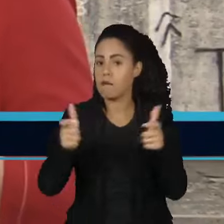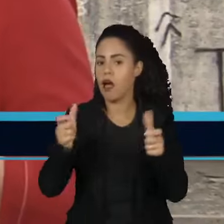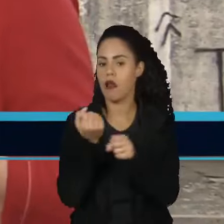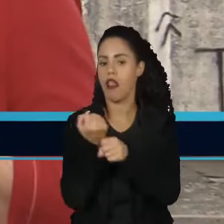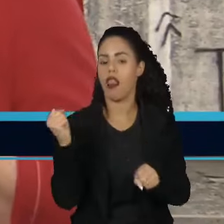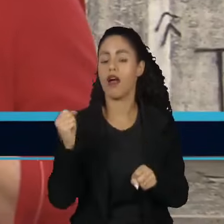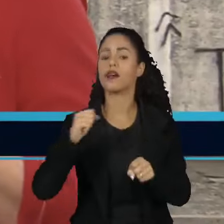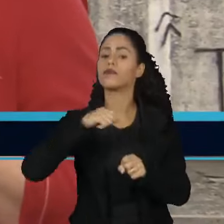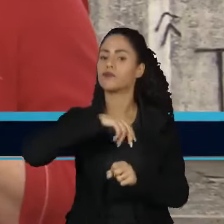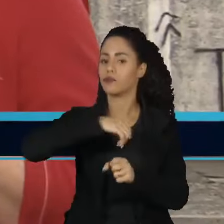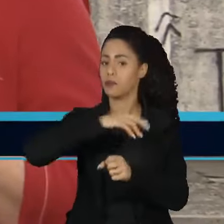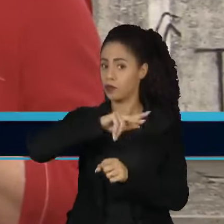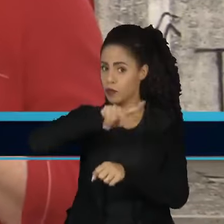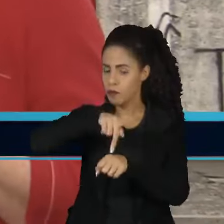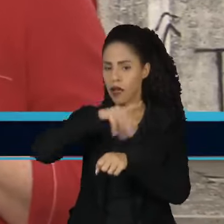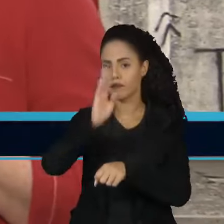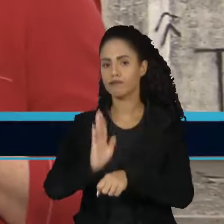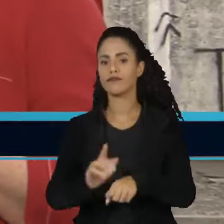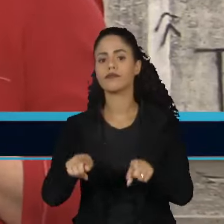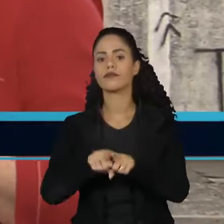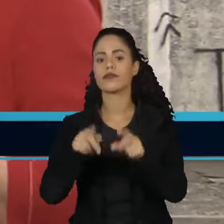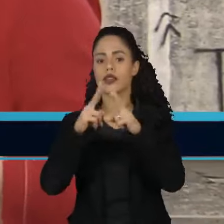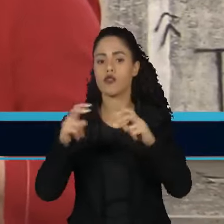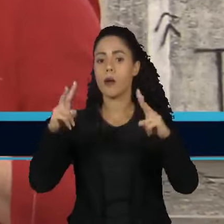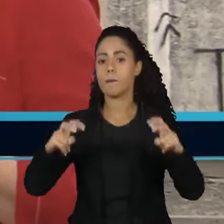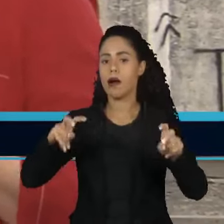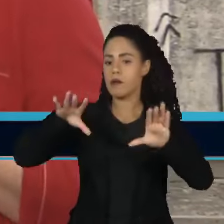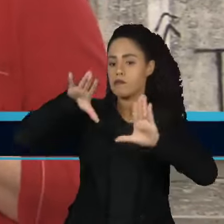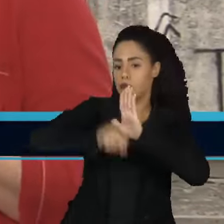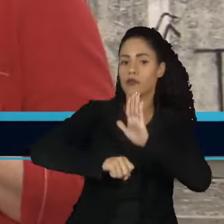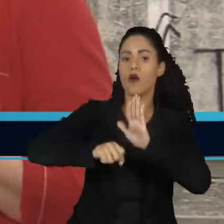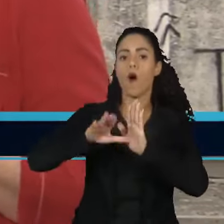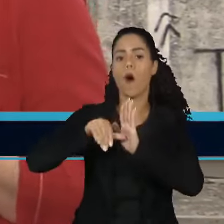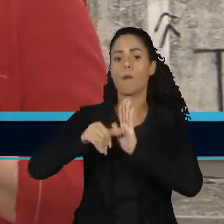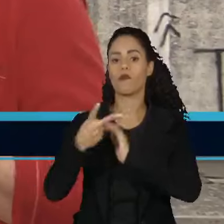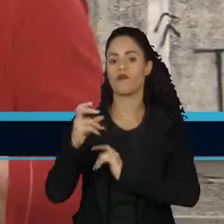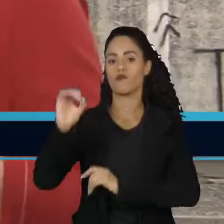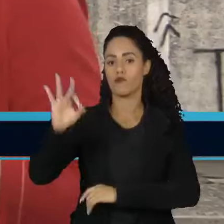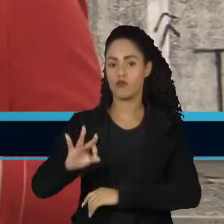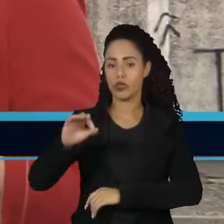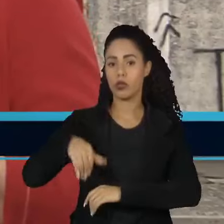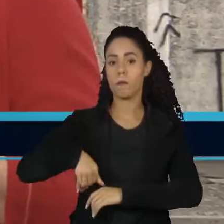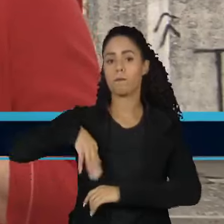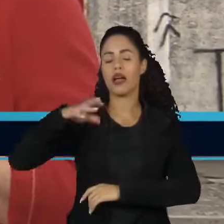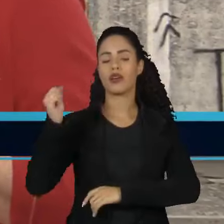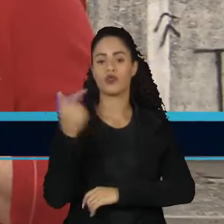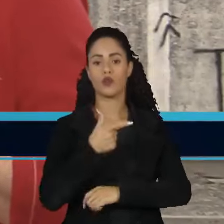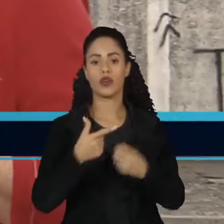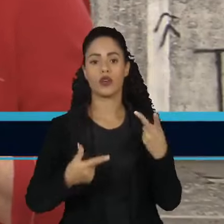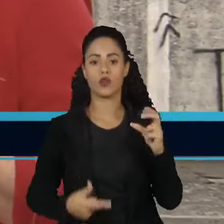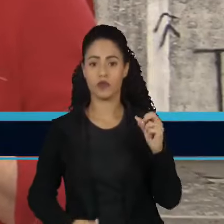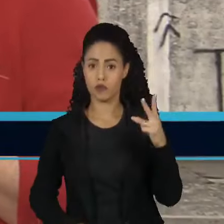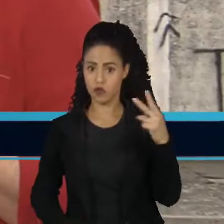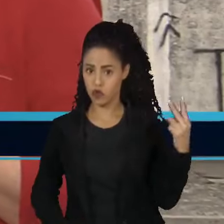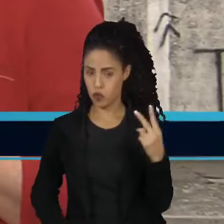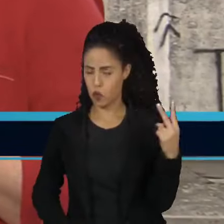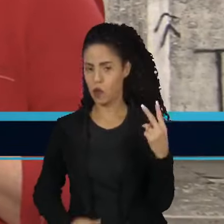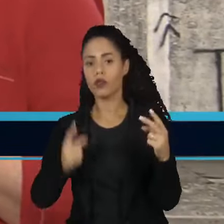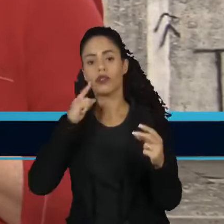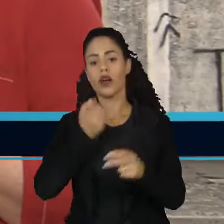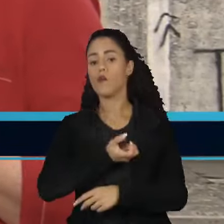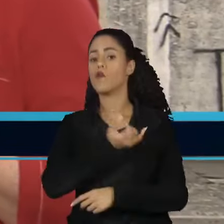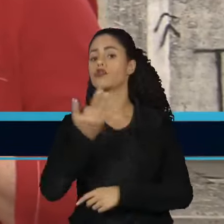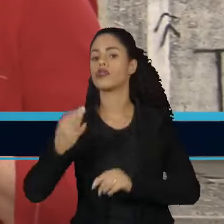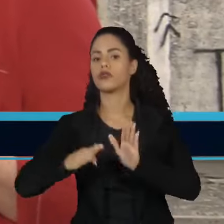quantidade de energia elétrica furtada no ano passado foi 20% maior do que em 2022. Os